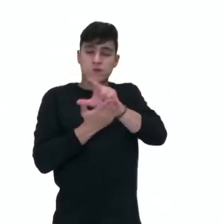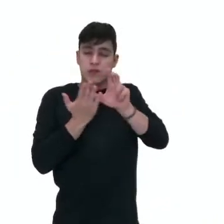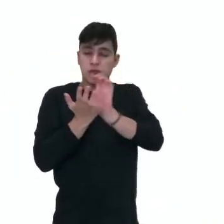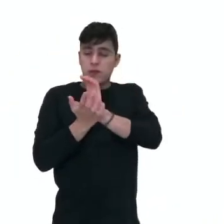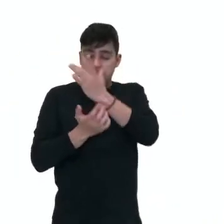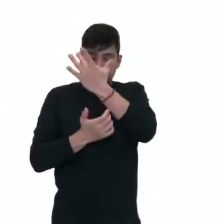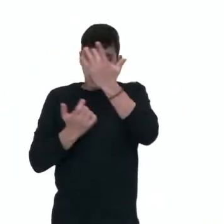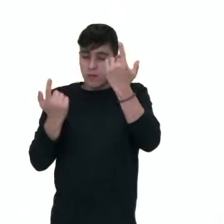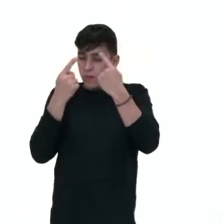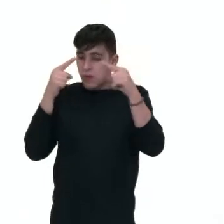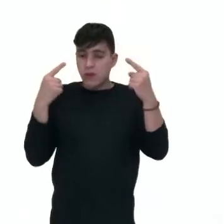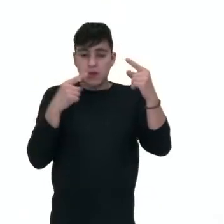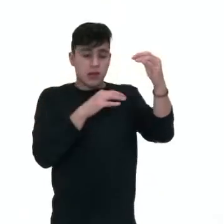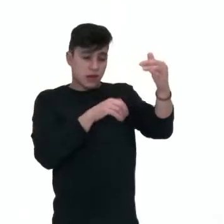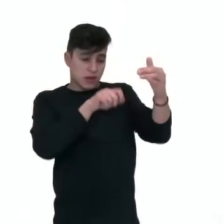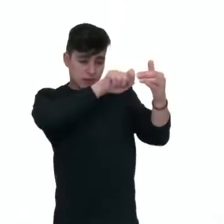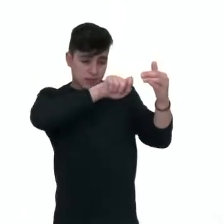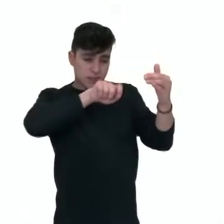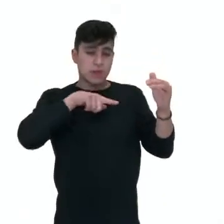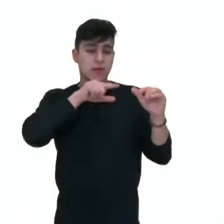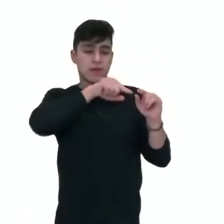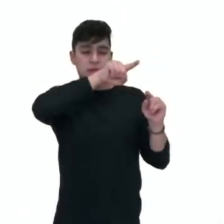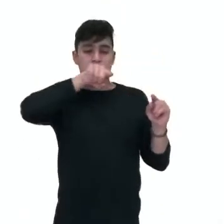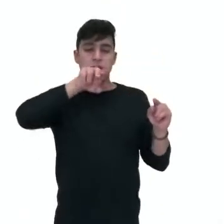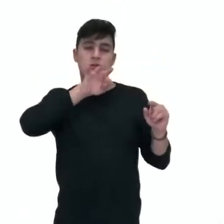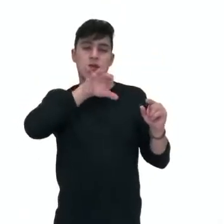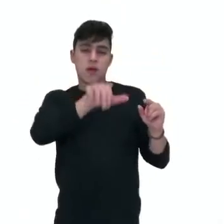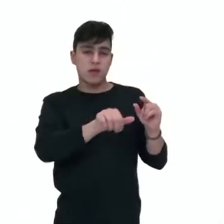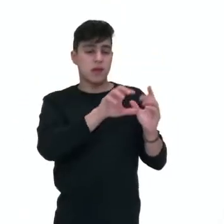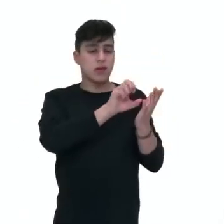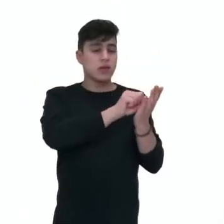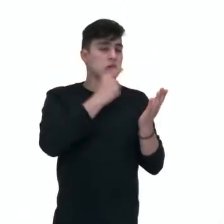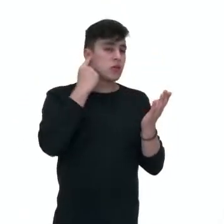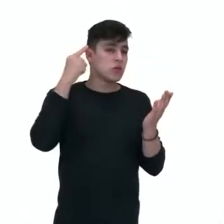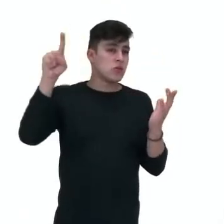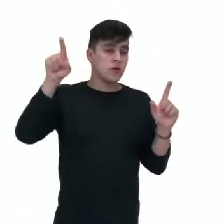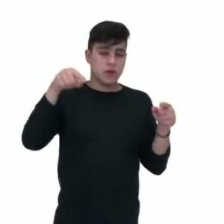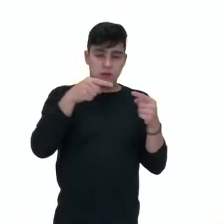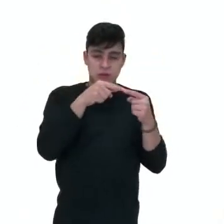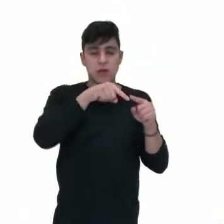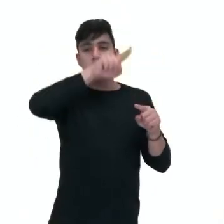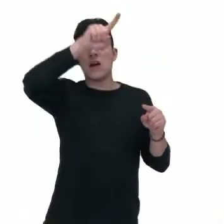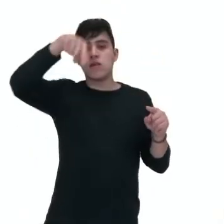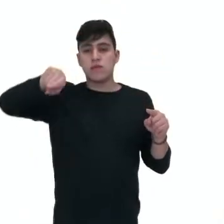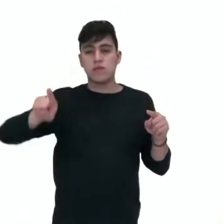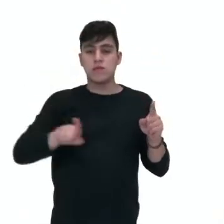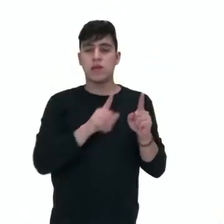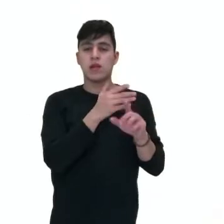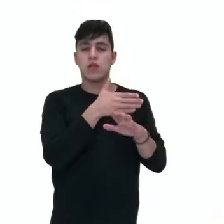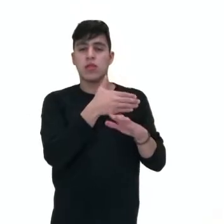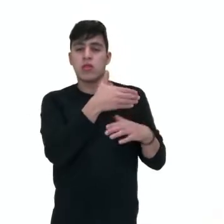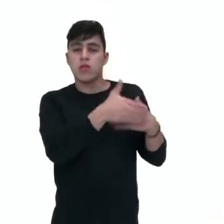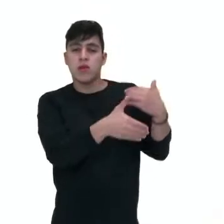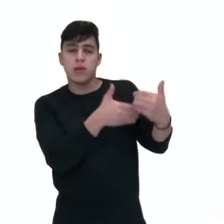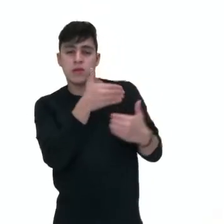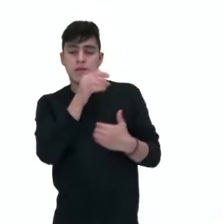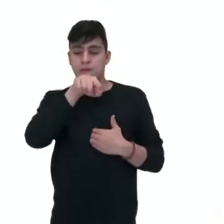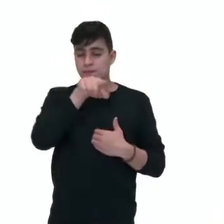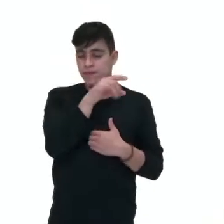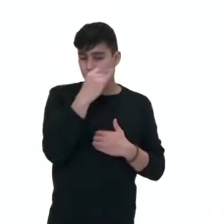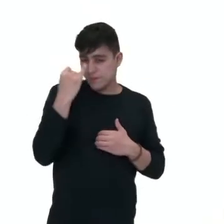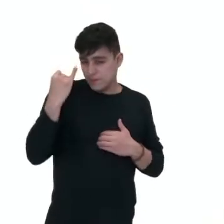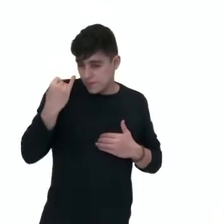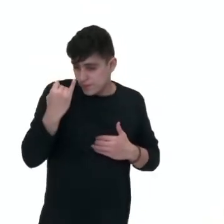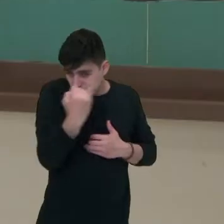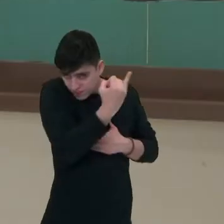músicos, né? Ela utiliza notas musicais que registram os sons em relação à sua altura e duração, né? E é muito importante